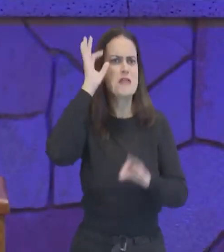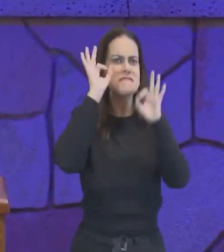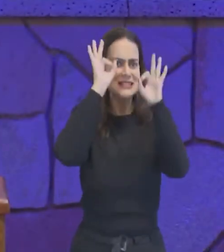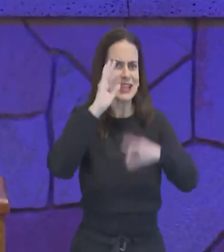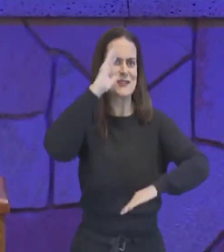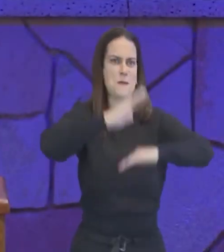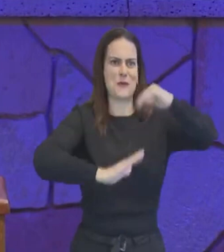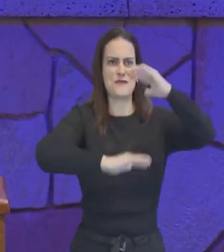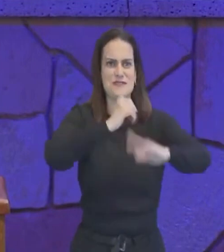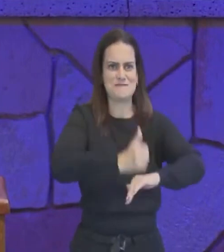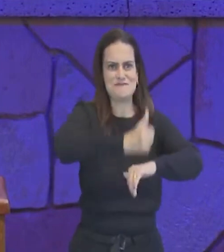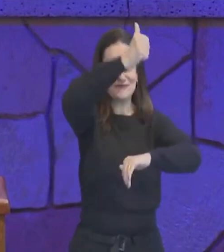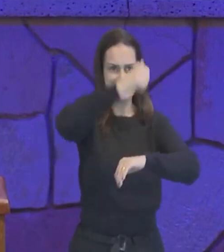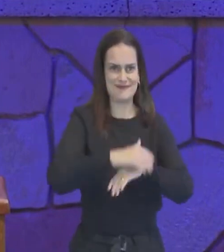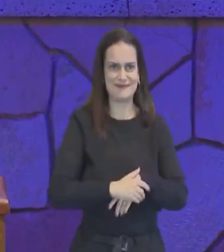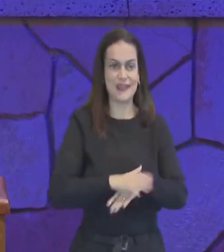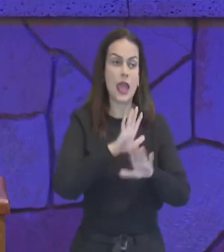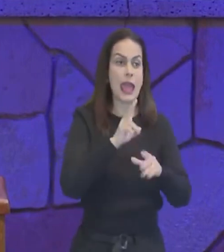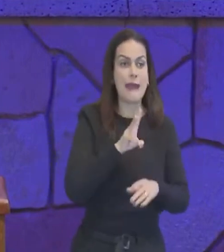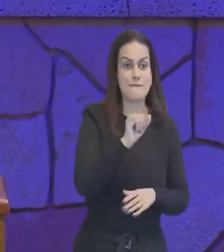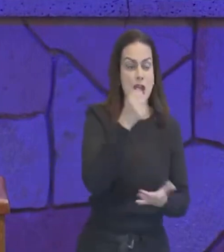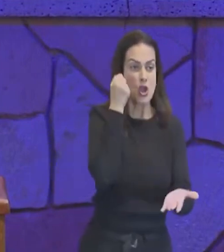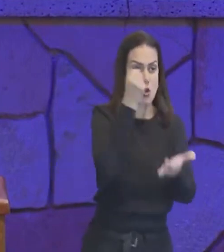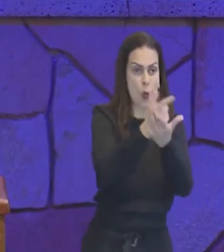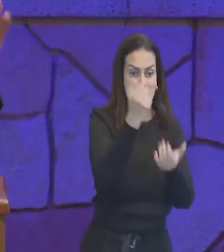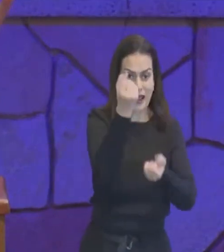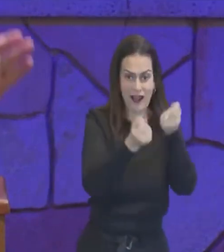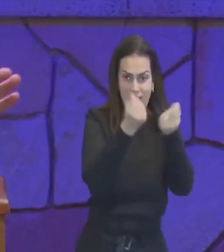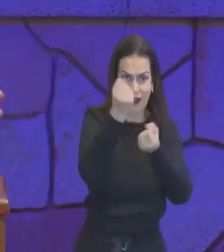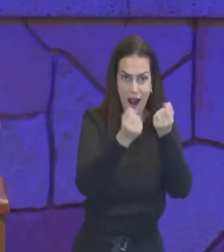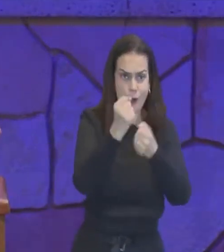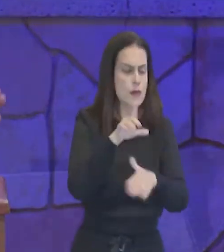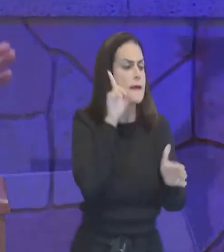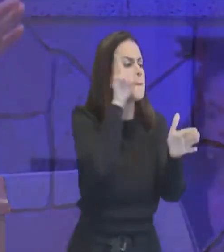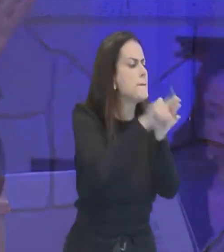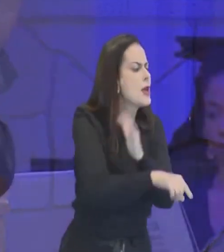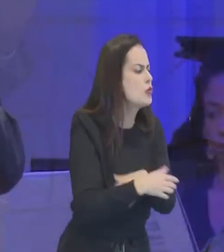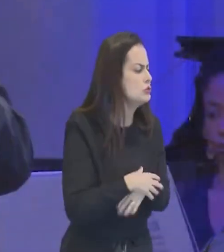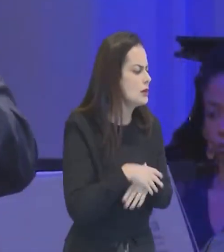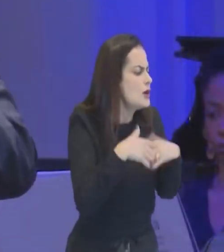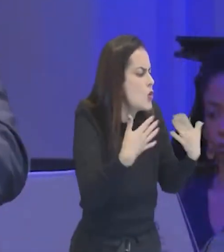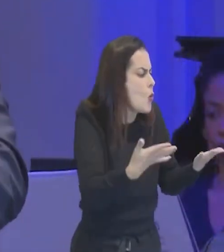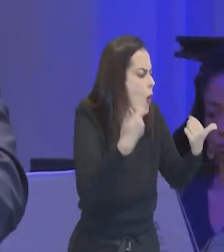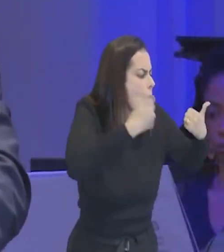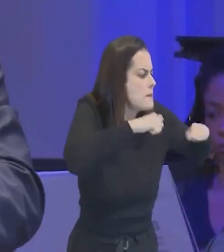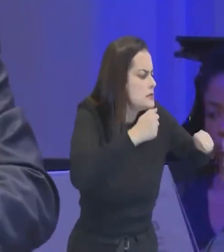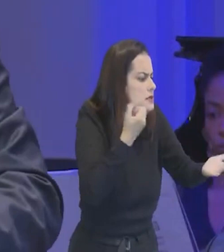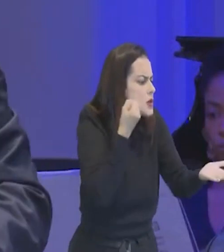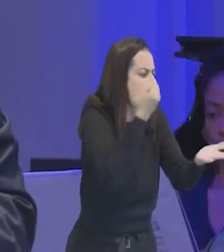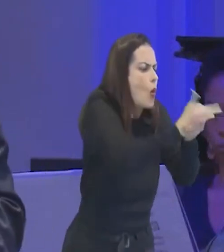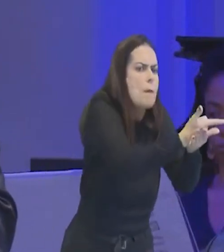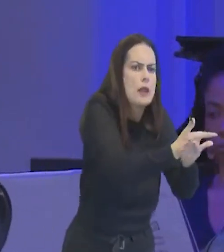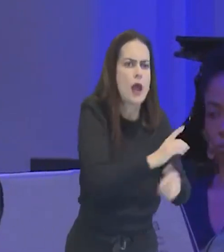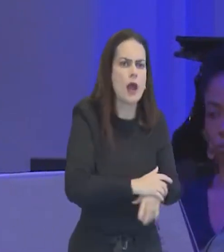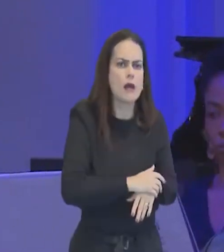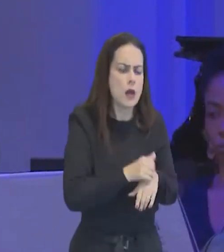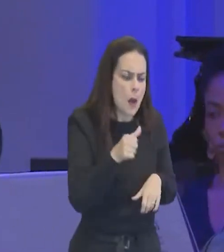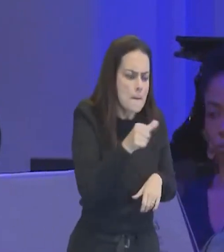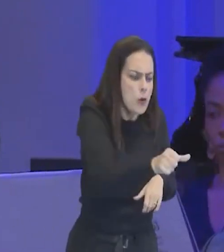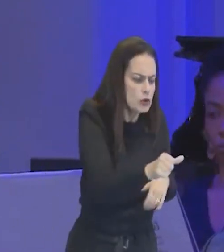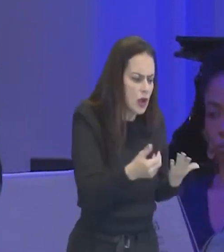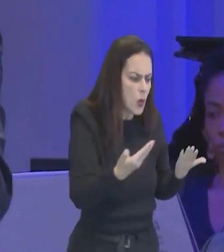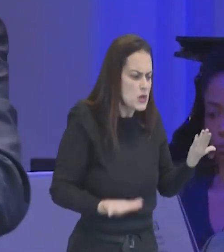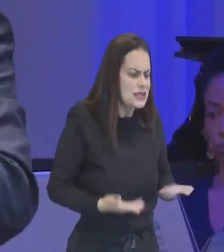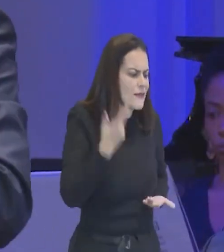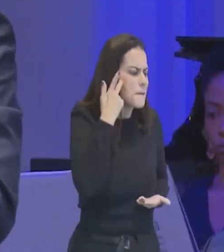Você vai comprar o seu carro, o seu automóvel e você pergunta a pessoa aqui, assim, para que serve esse botão? Qual é a